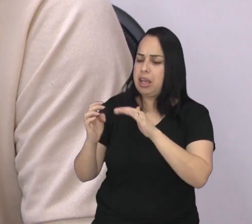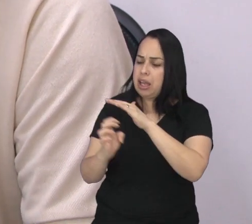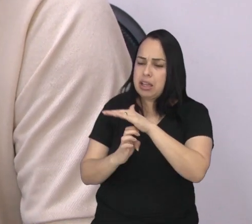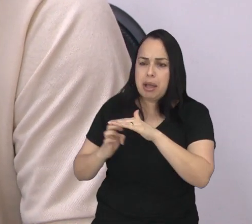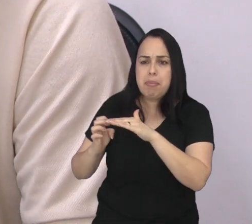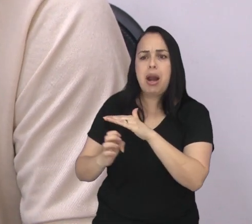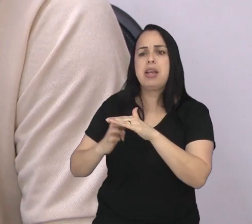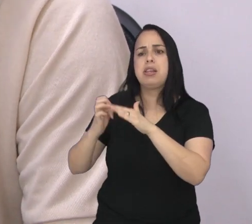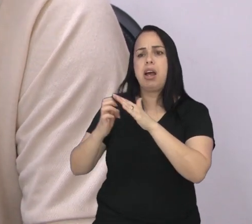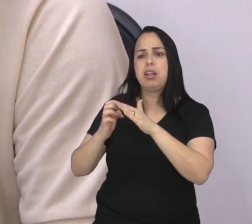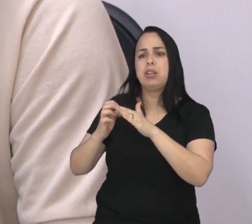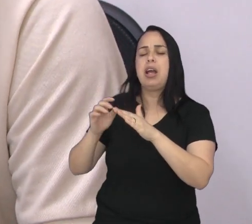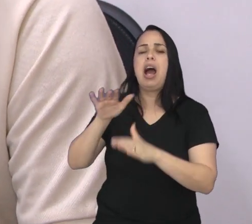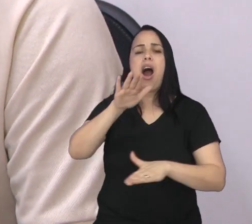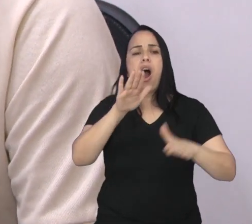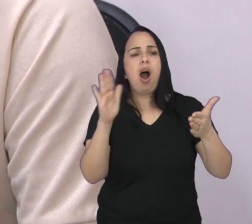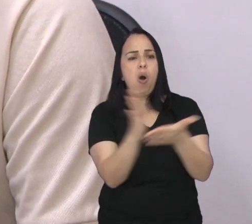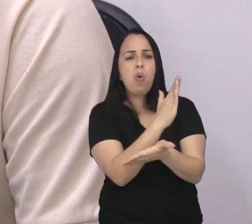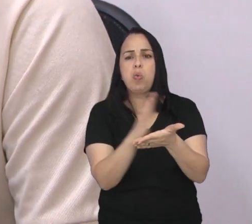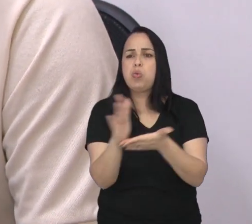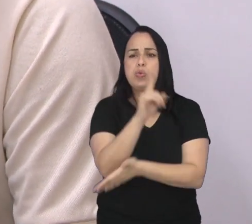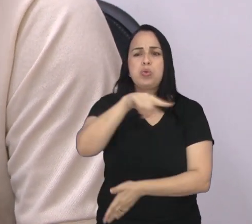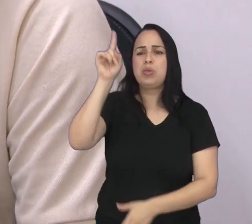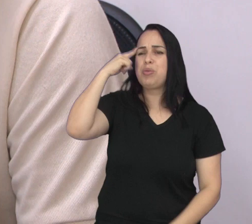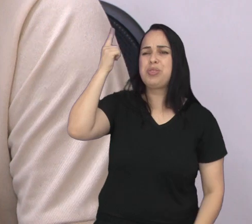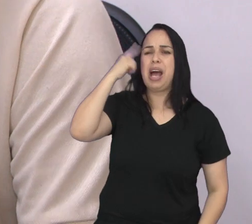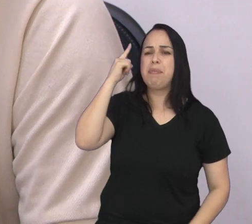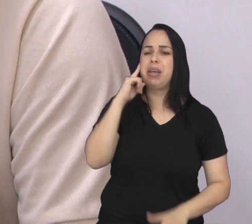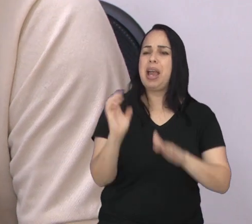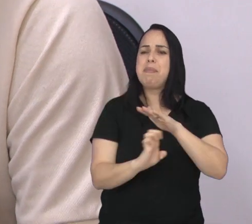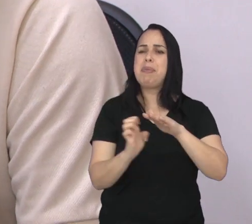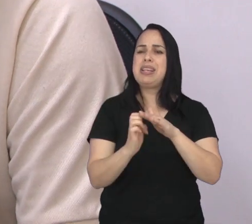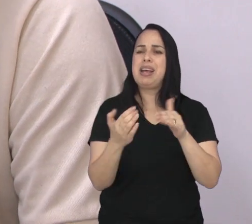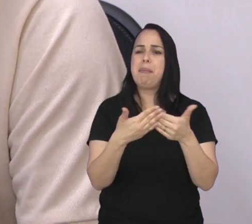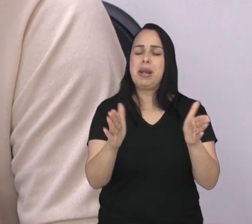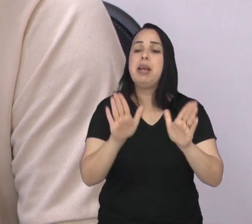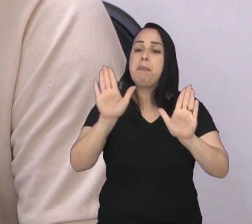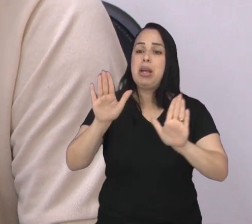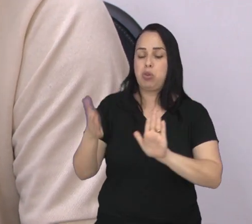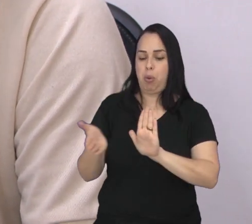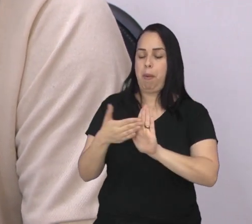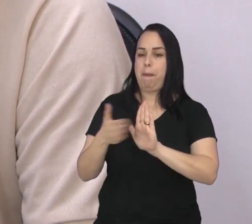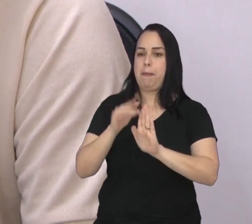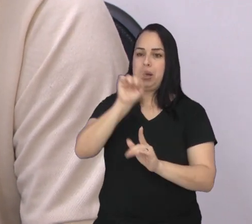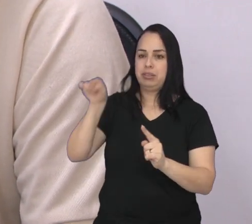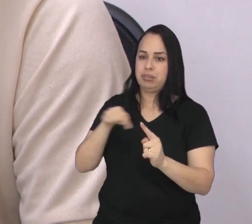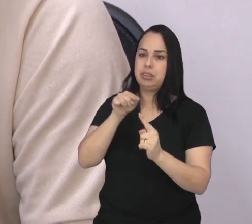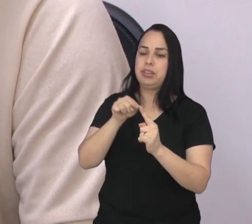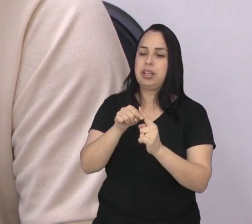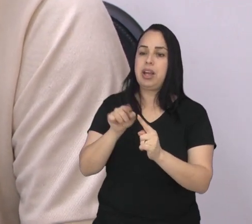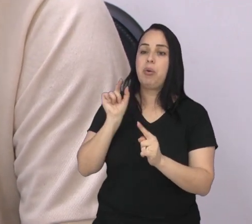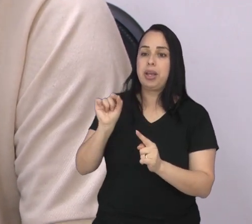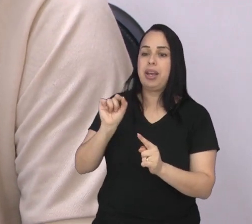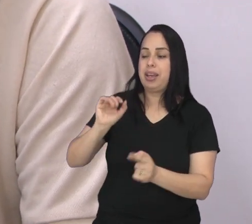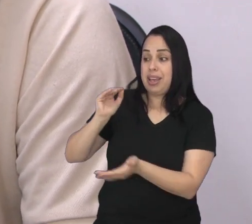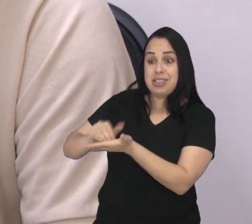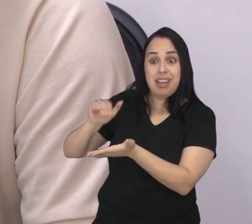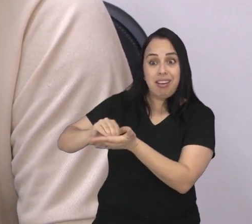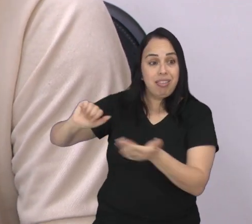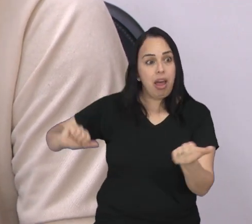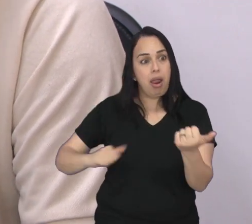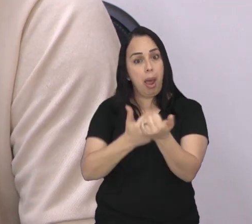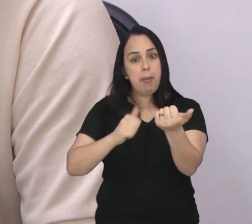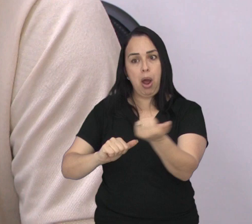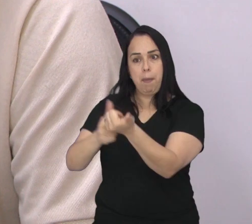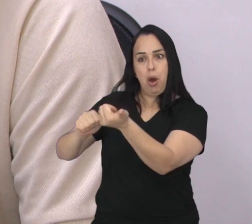Tem muitos que ainda estão em casa, não sabem como empreender, então o objetivo desse projeto é que a Secretaria